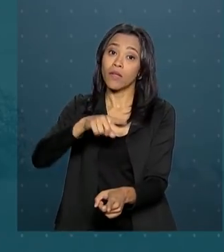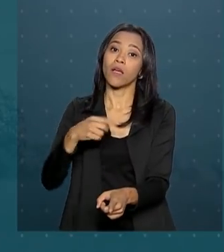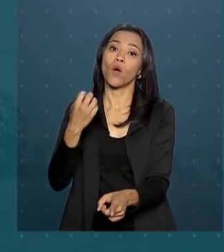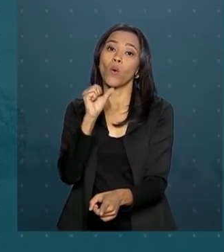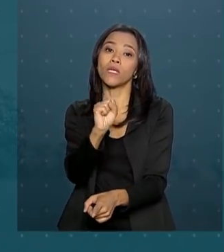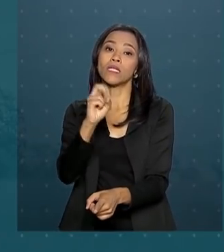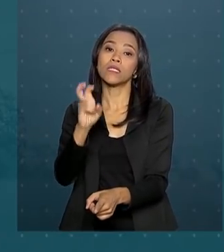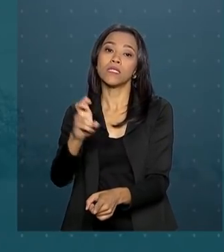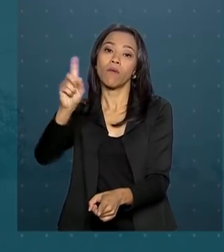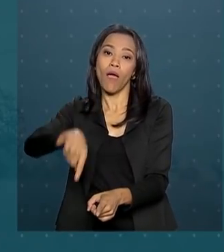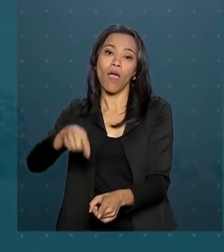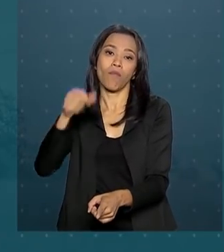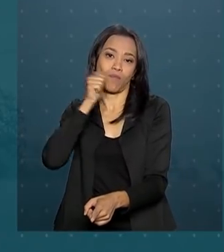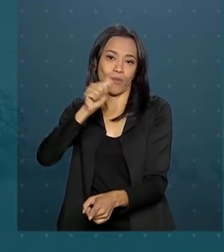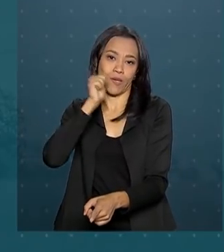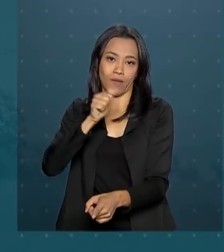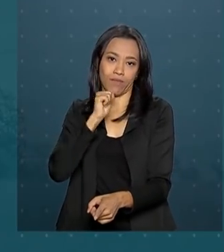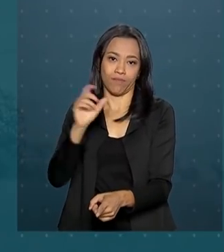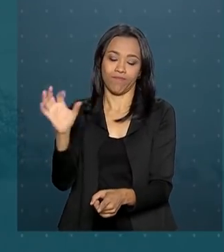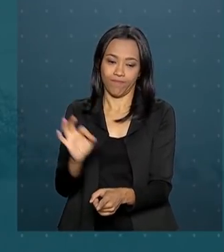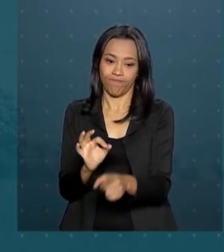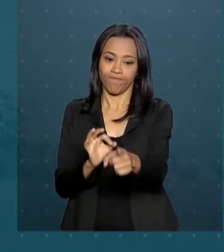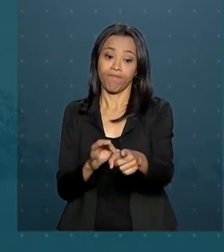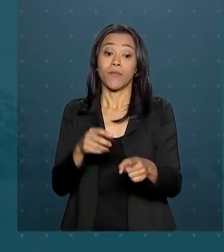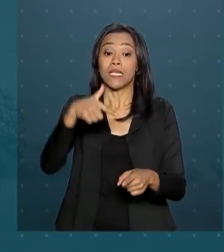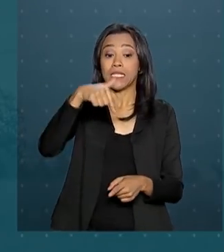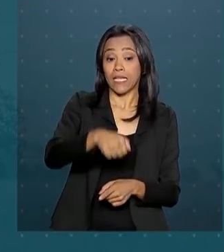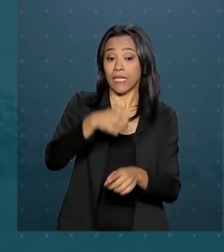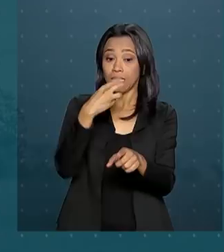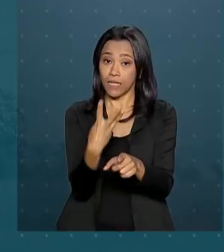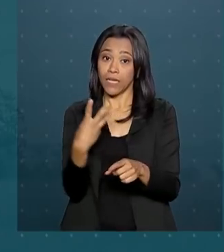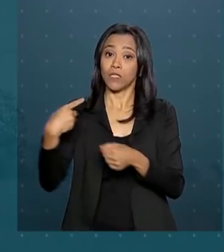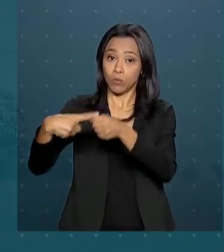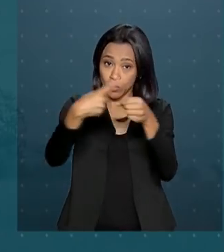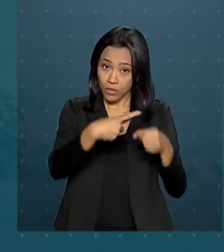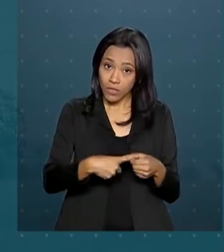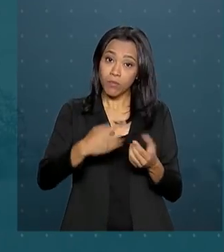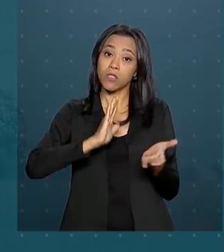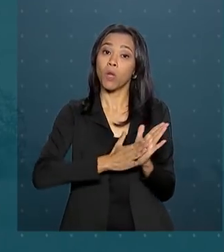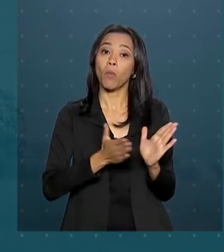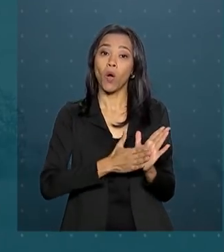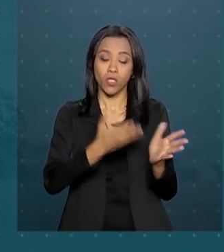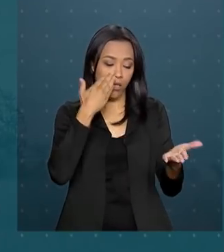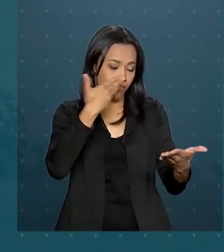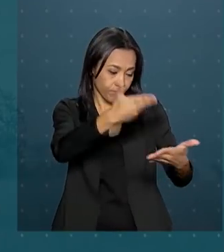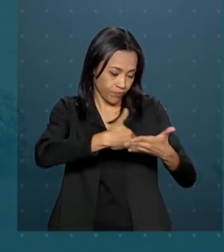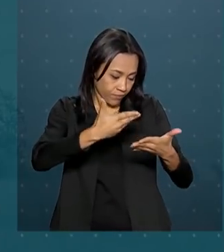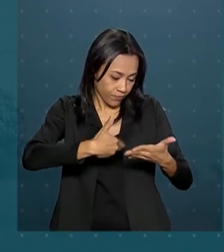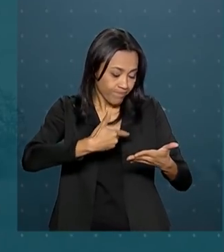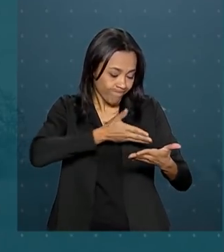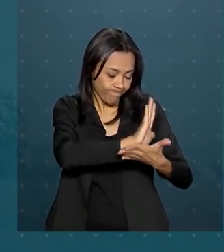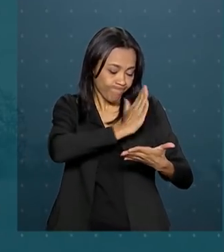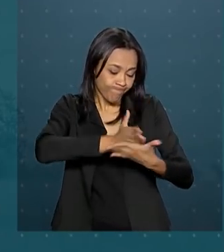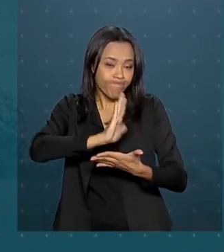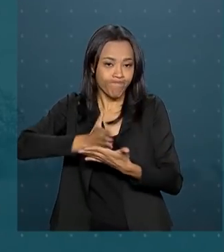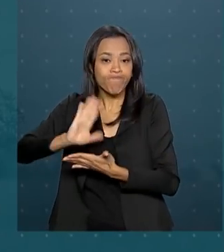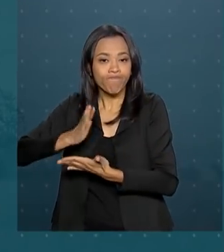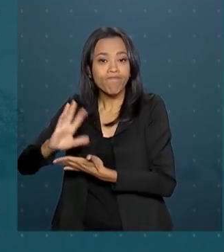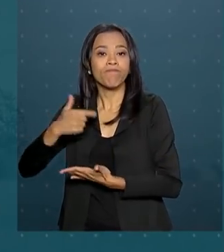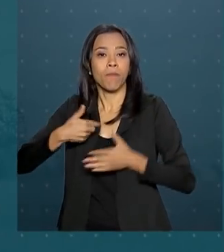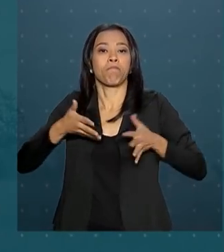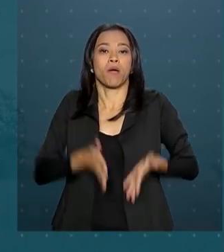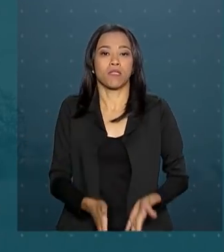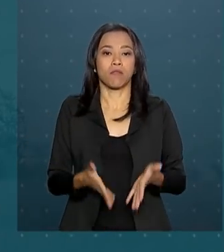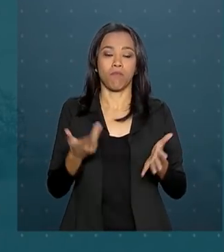Para este ano, 73 municípios já tiveram as propostas aprovadas para participar do programa. No total,